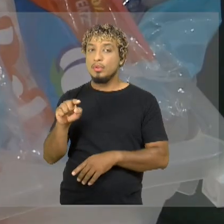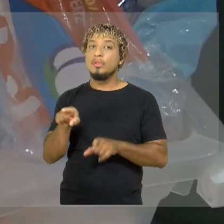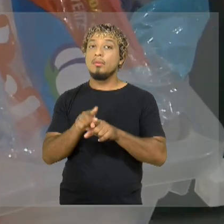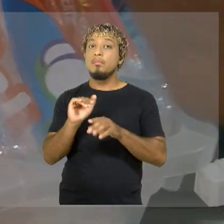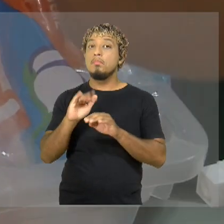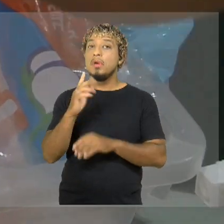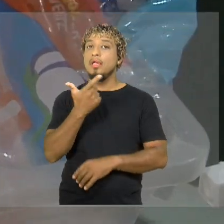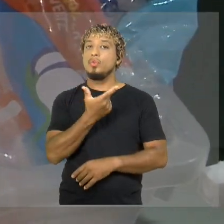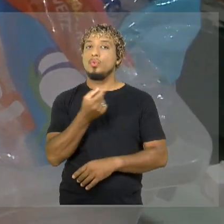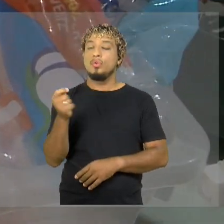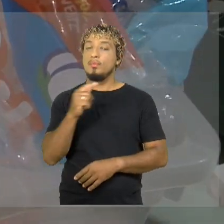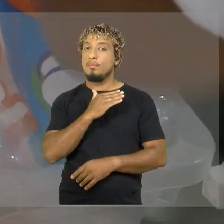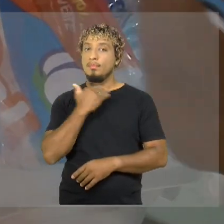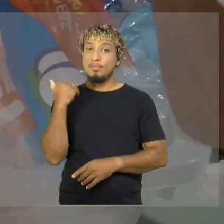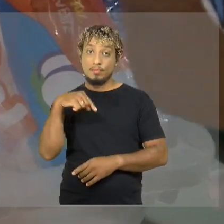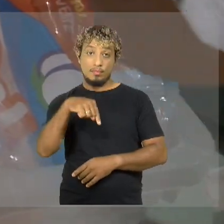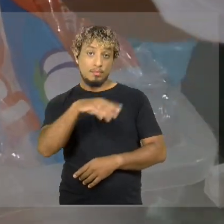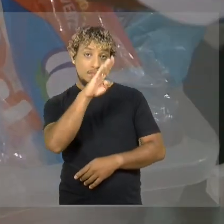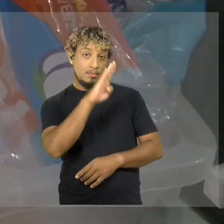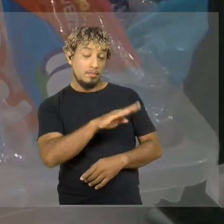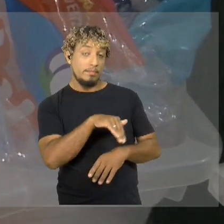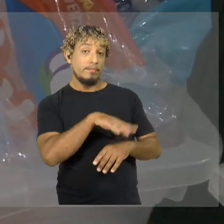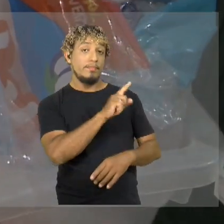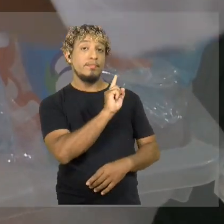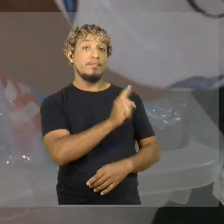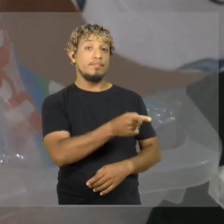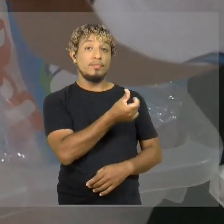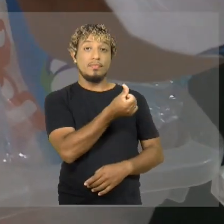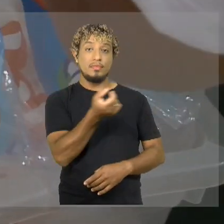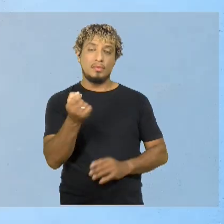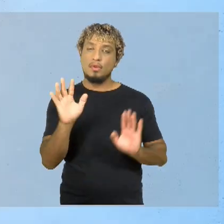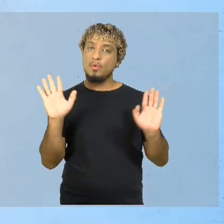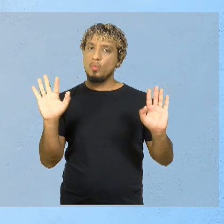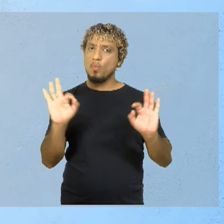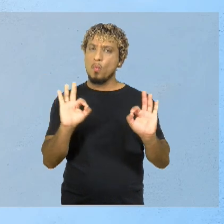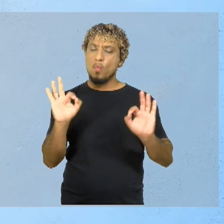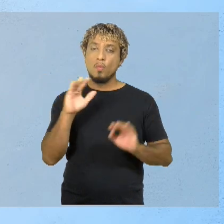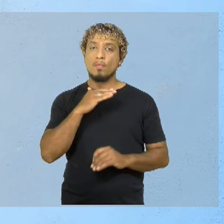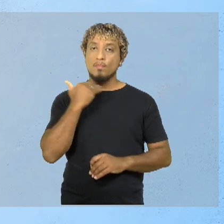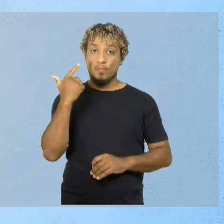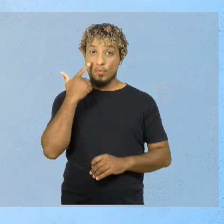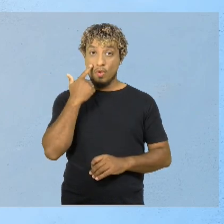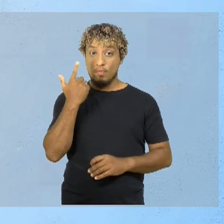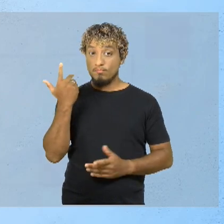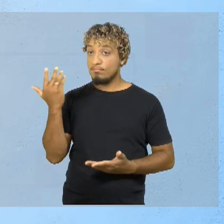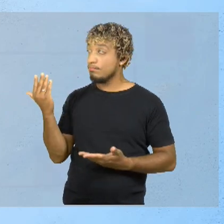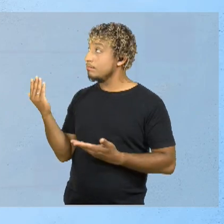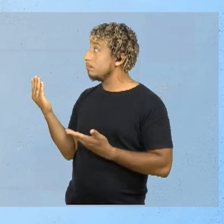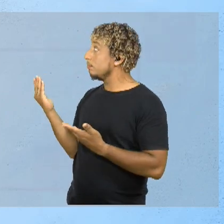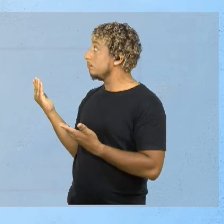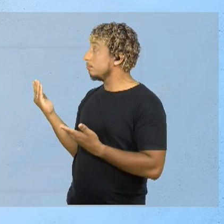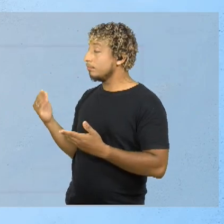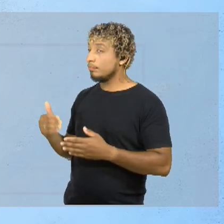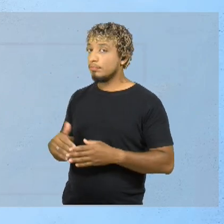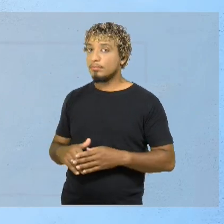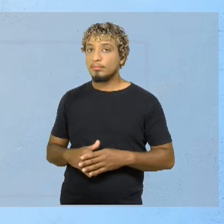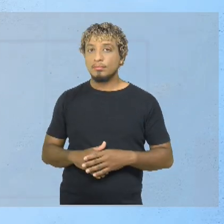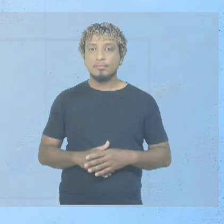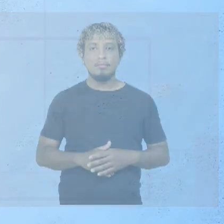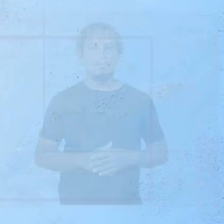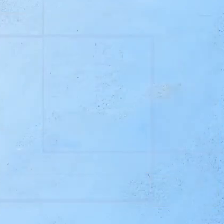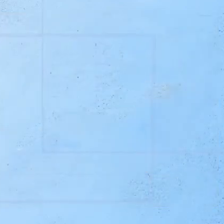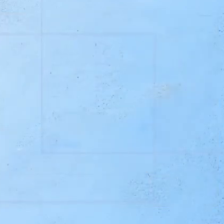No Brasil, foram mais de 1.600 casos e nenhuma morte. Em São Luís, desde 2022, foram